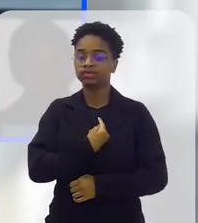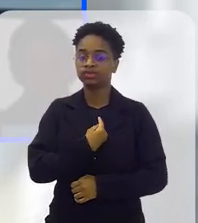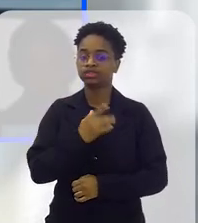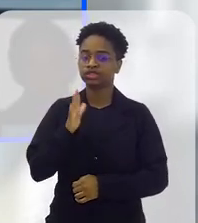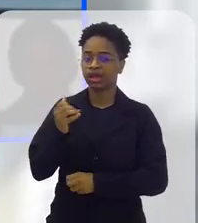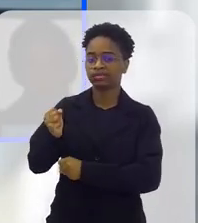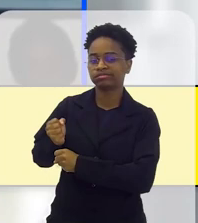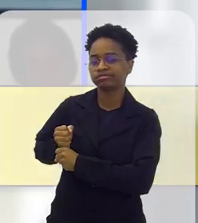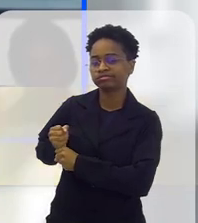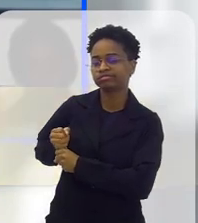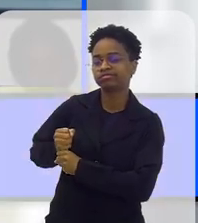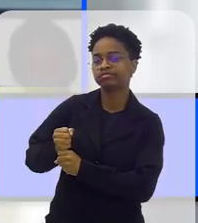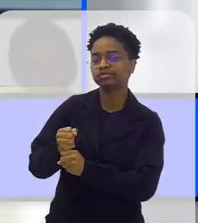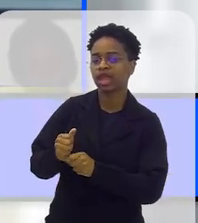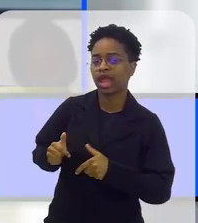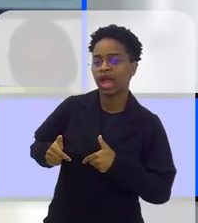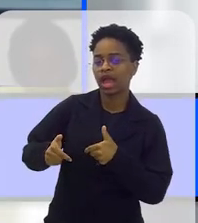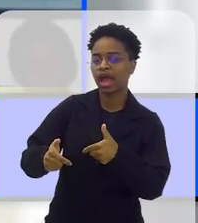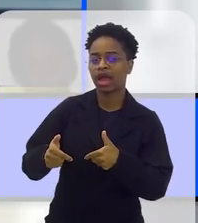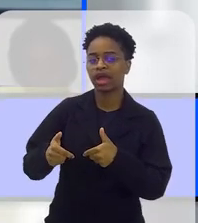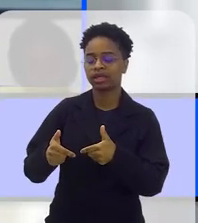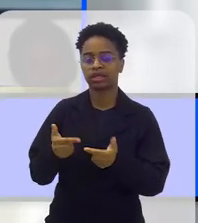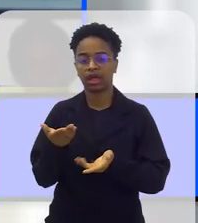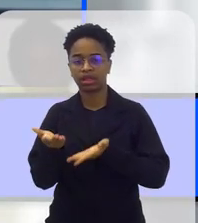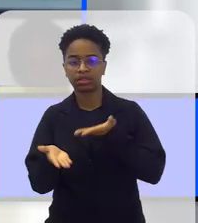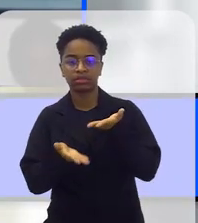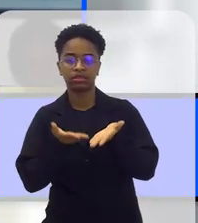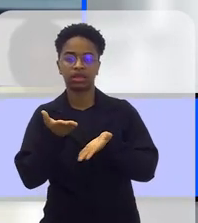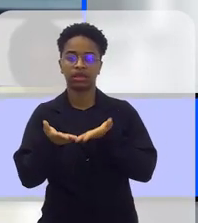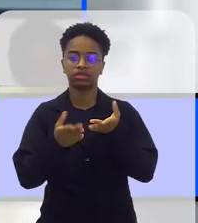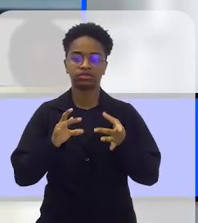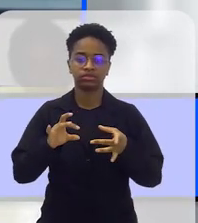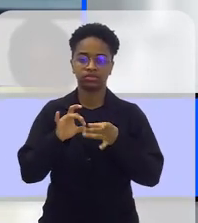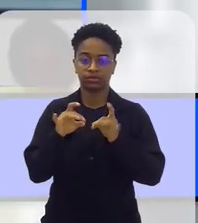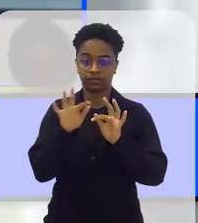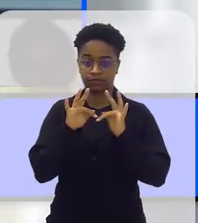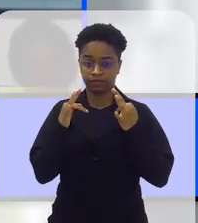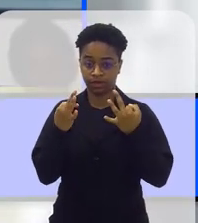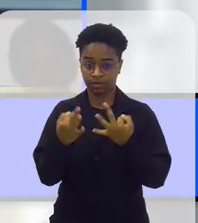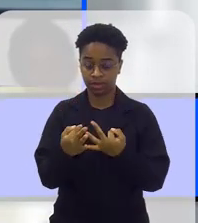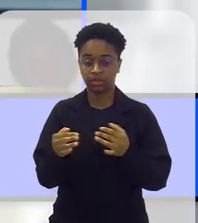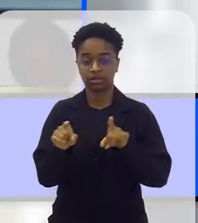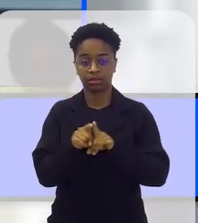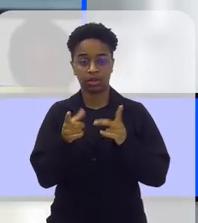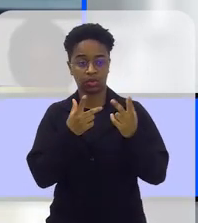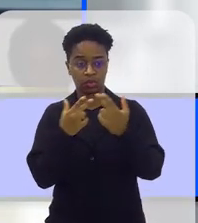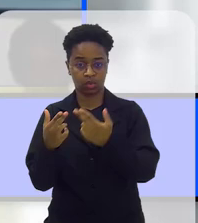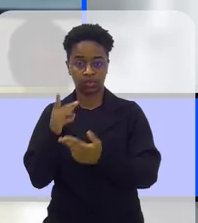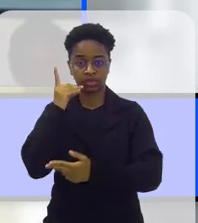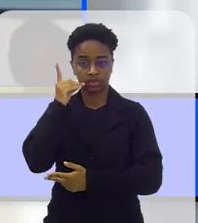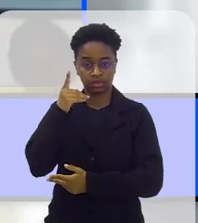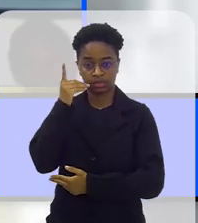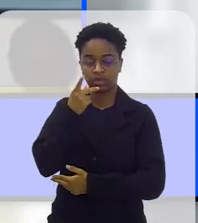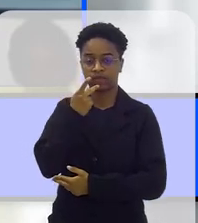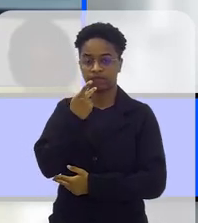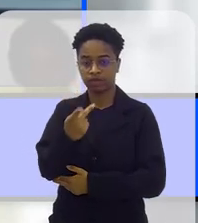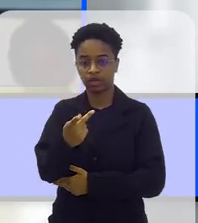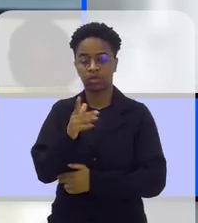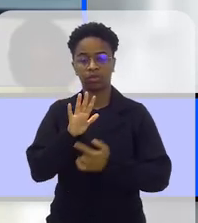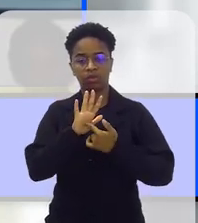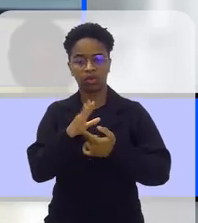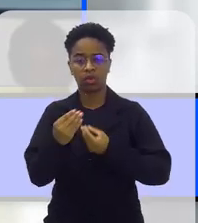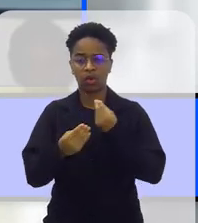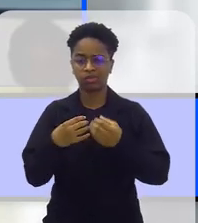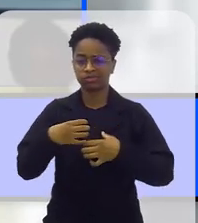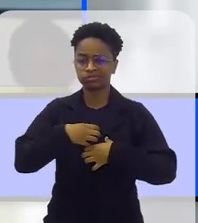gente vem há alguns anos com essa ação de atendimento junto a essas famílias. Conforme o deputado colocou